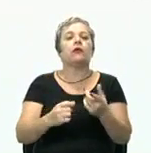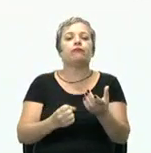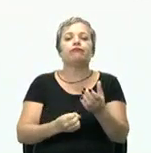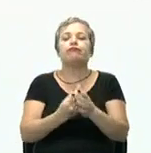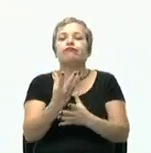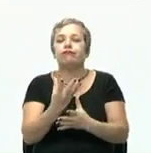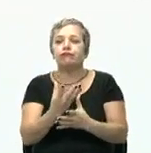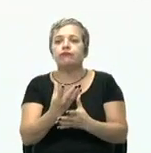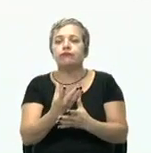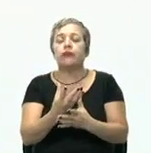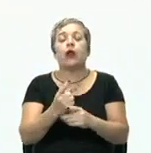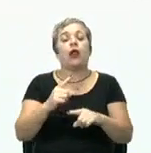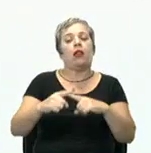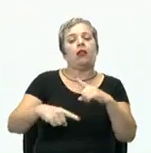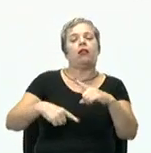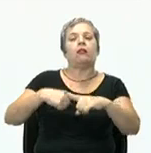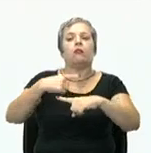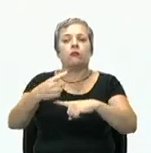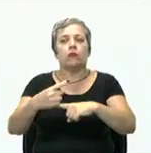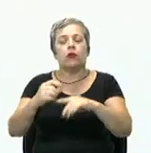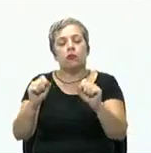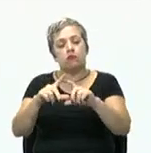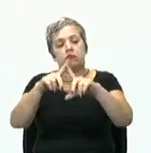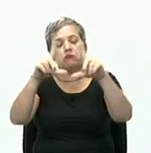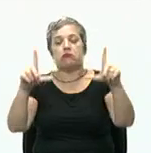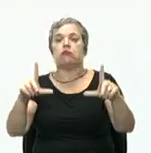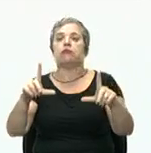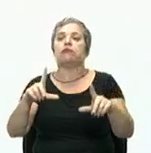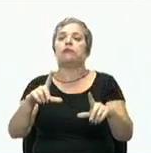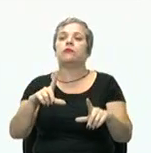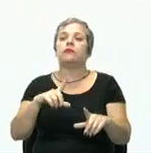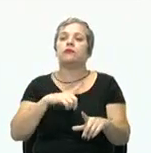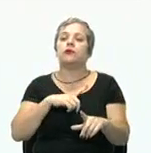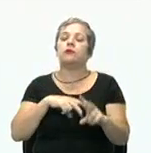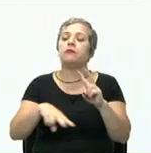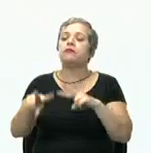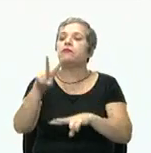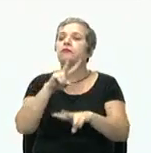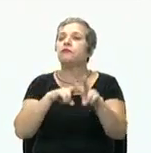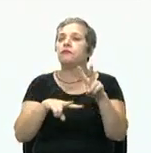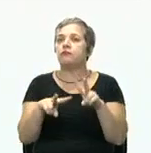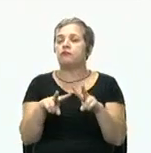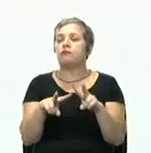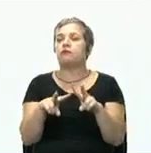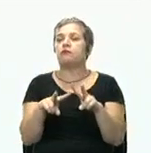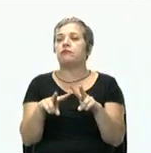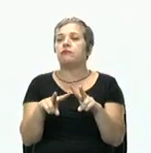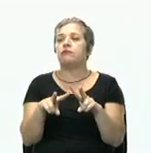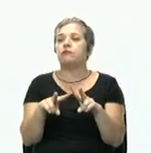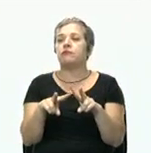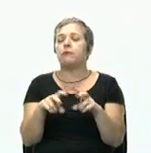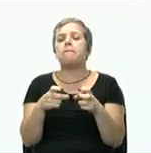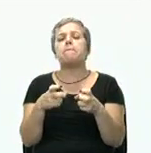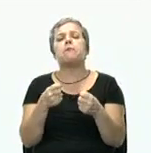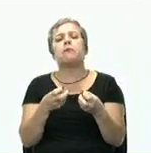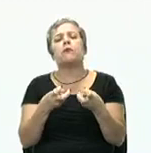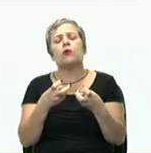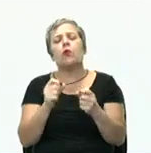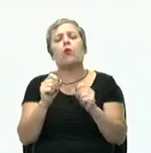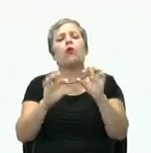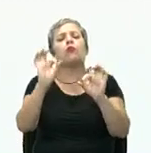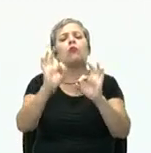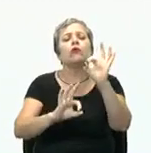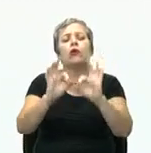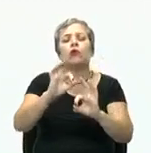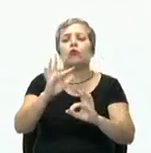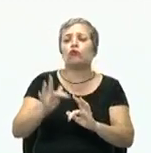eu existo. A partir disso, de forma clara, eu vou fazer a minha visão. Eu vou ver o que é o projeto do